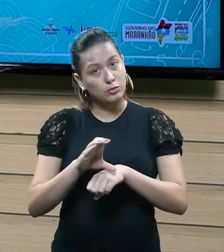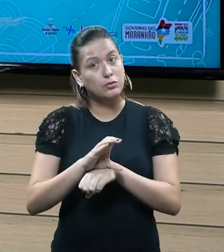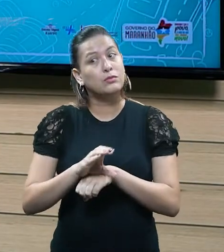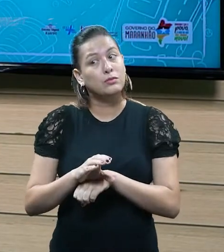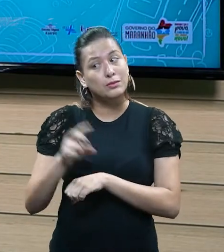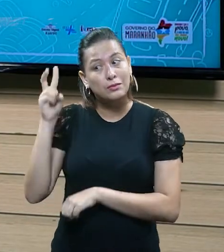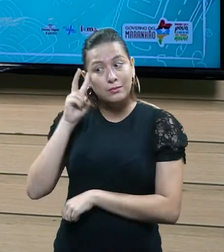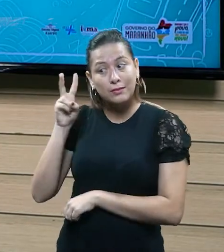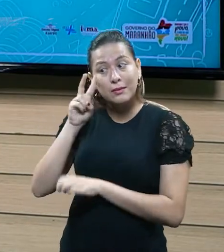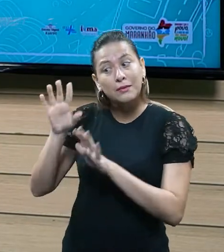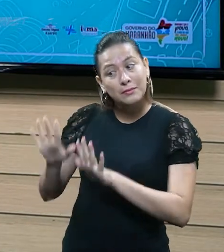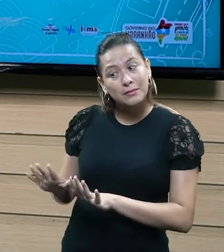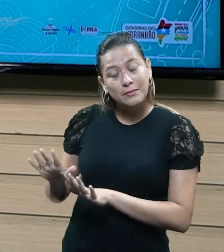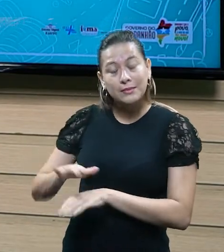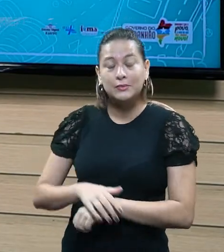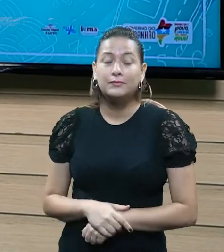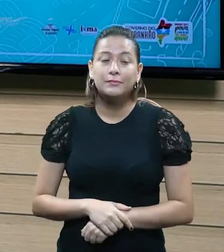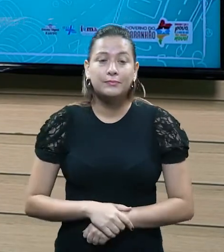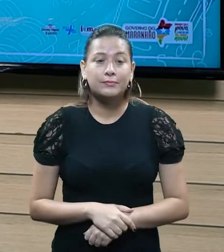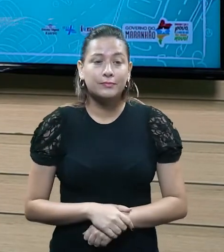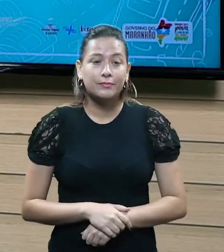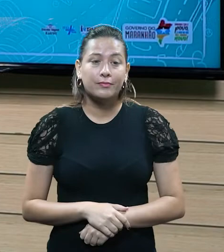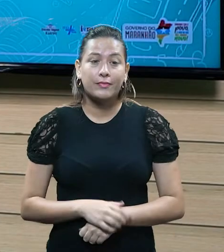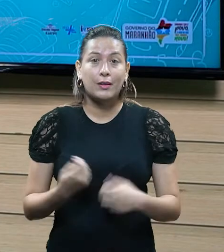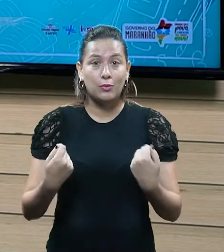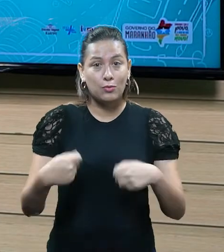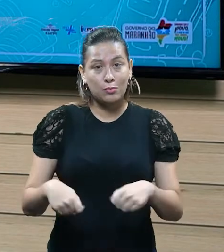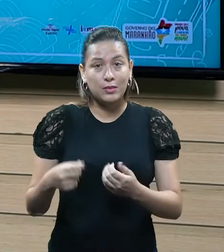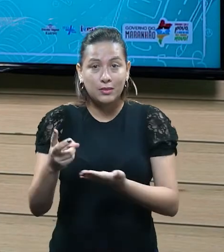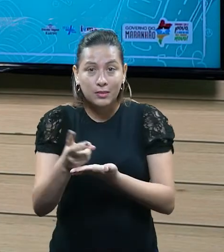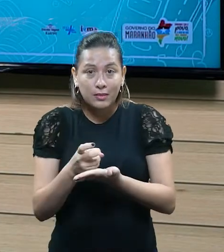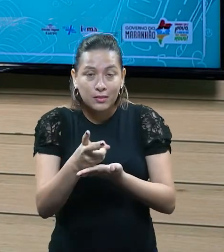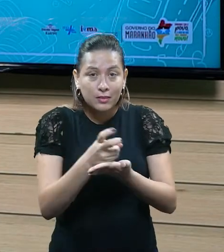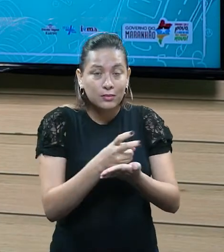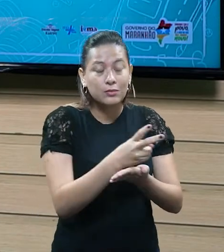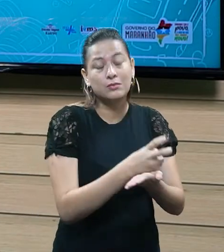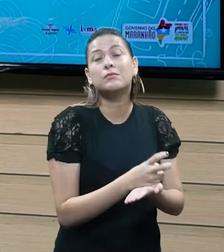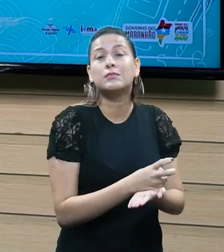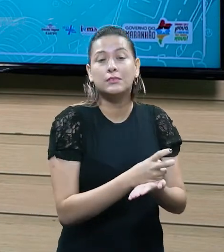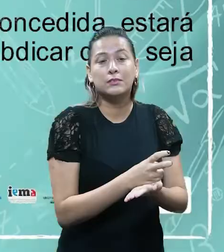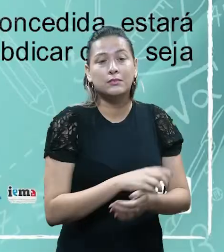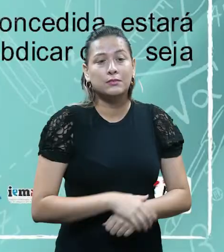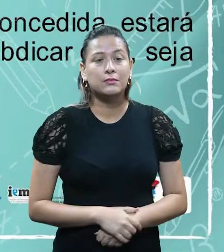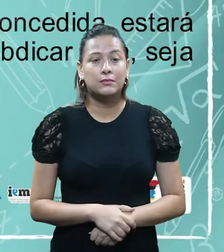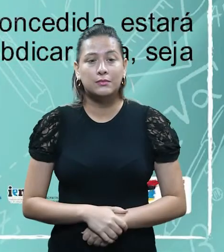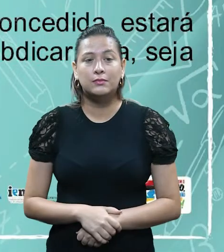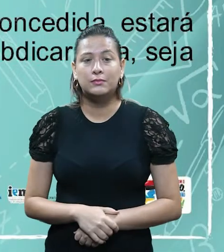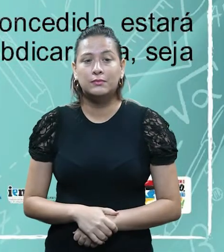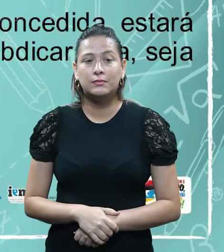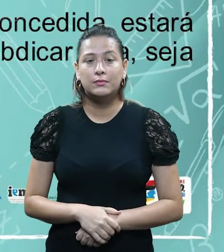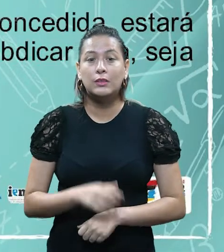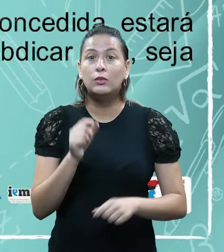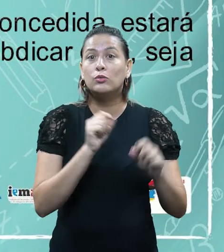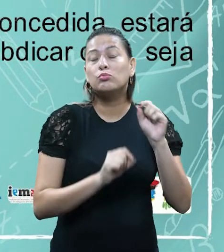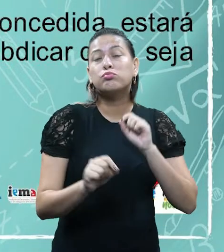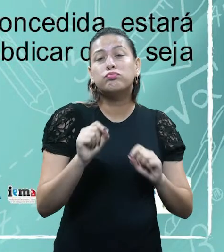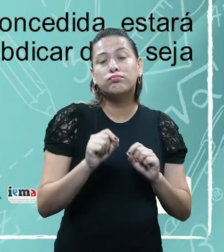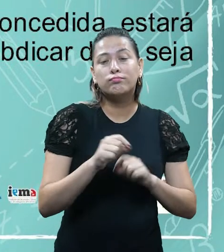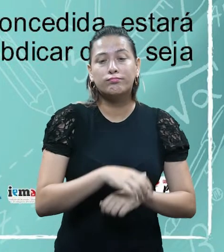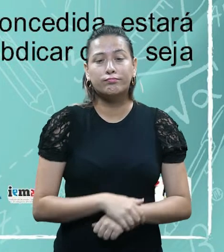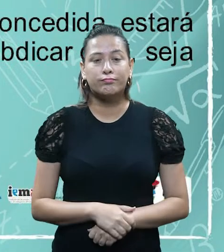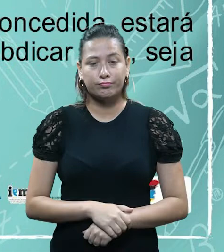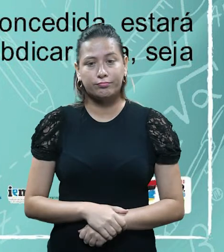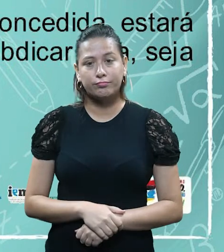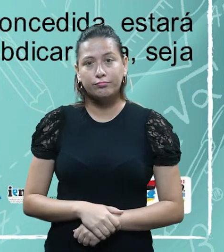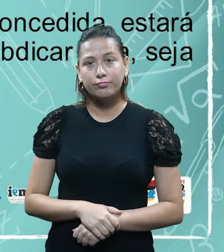vai lá e lembra ele de novo que a competência tributária, ela é inrenunciável. Isso significa que a faculdade